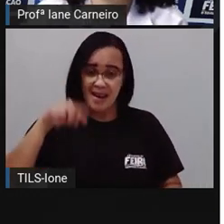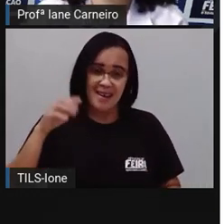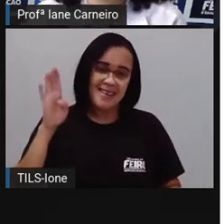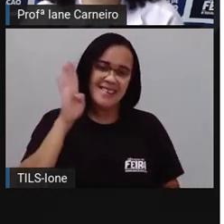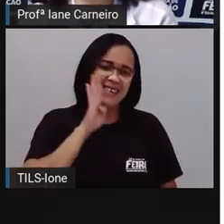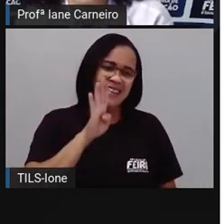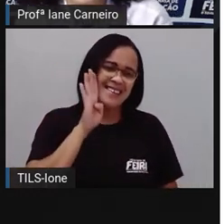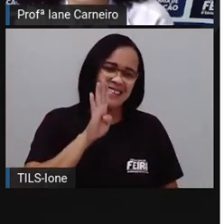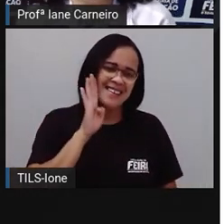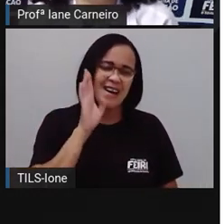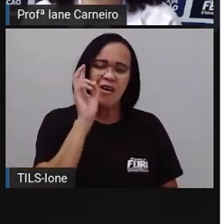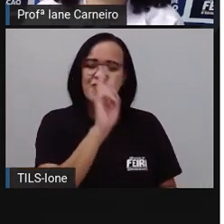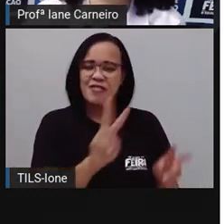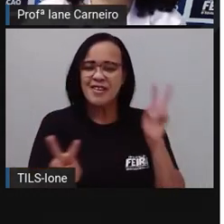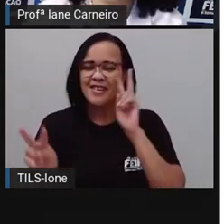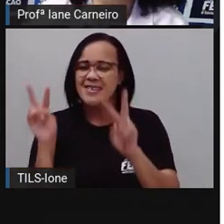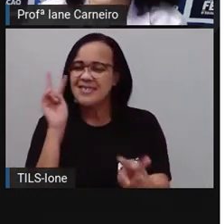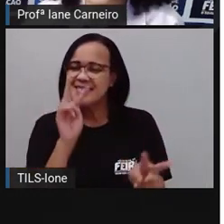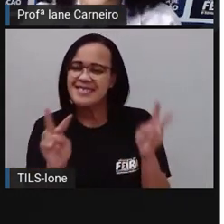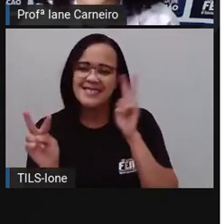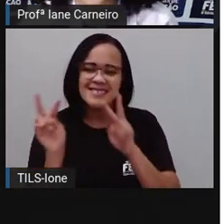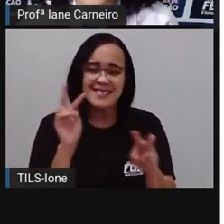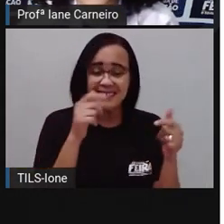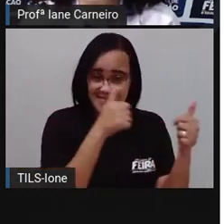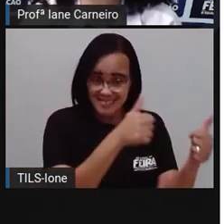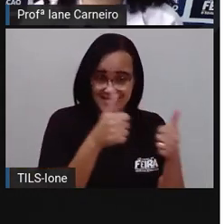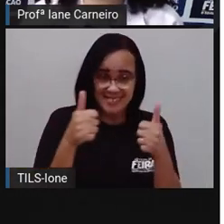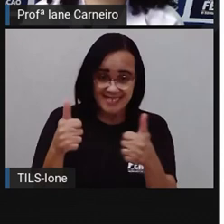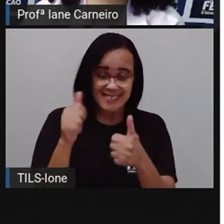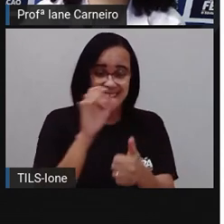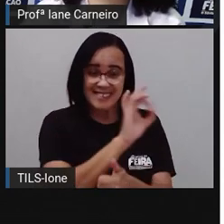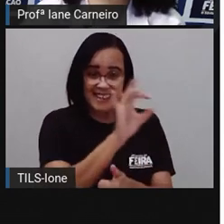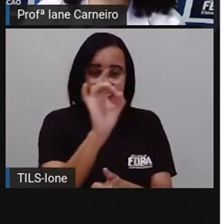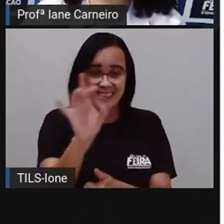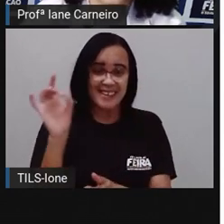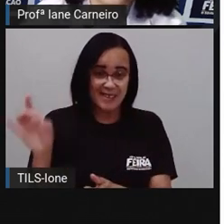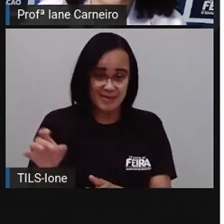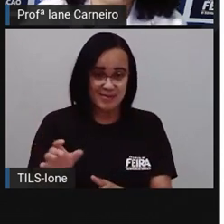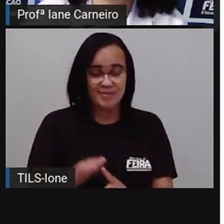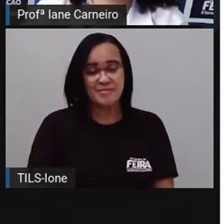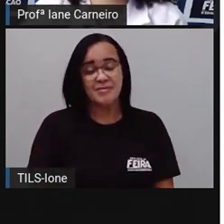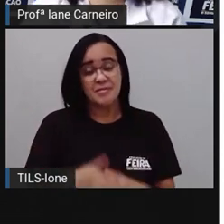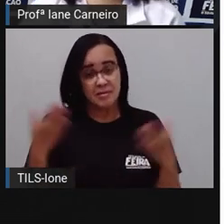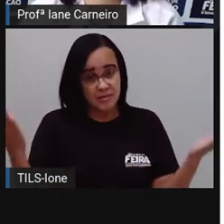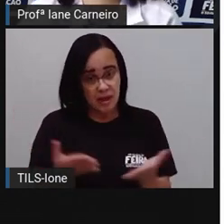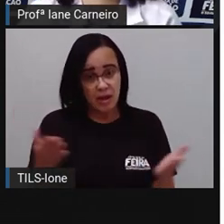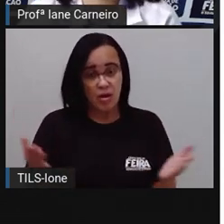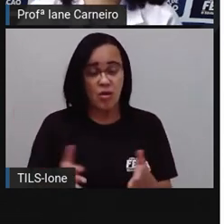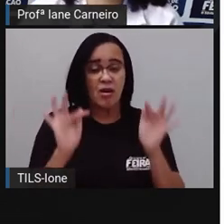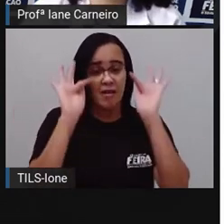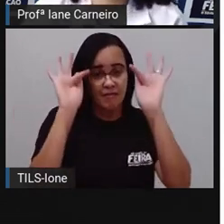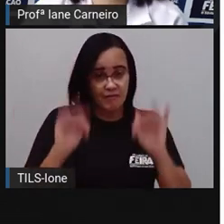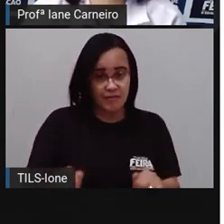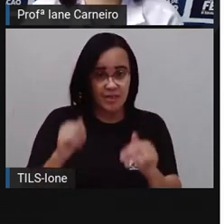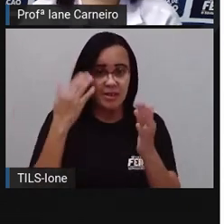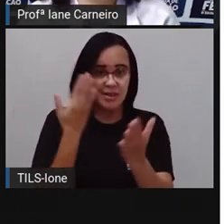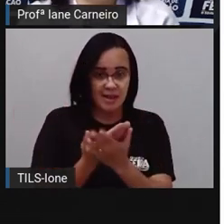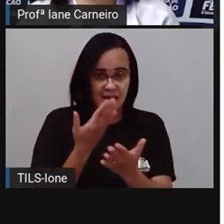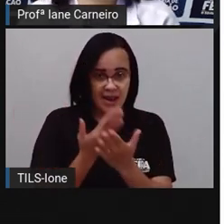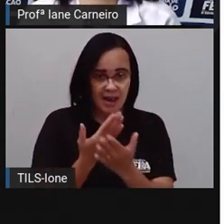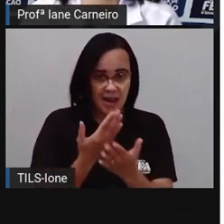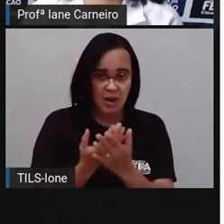observarem o autorretrato de cada um, né? Então, pra gente finalizar a aula, né? É cada um na